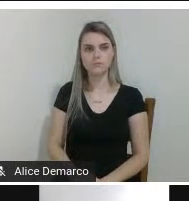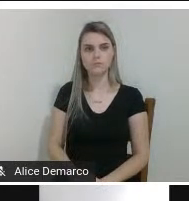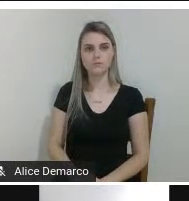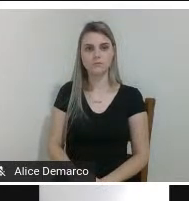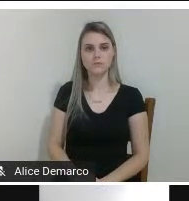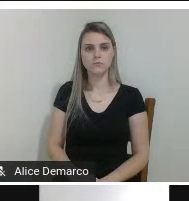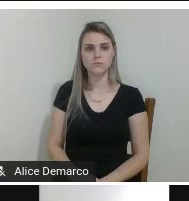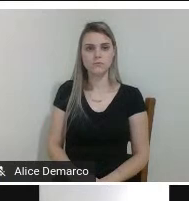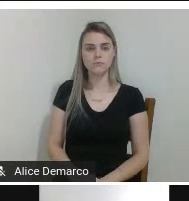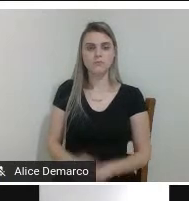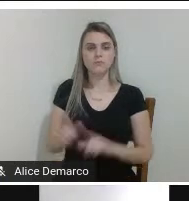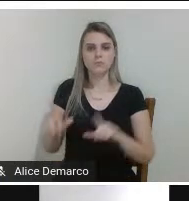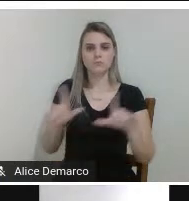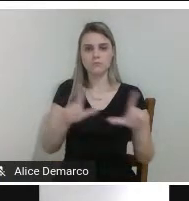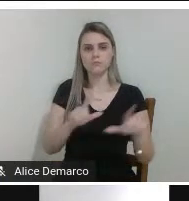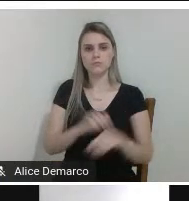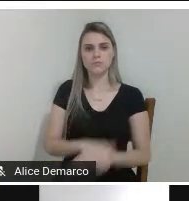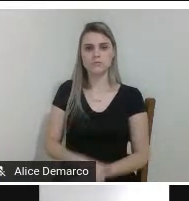próximo